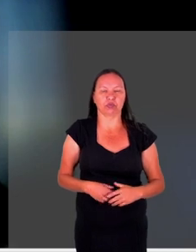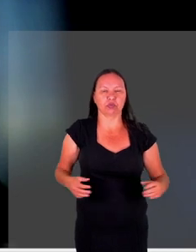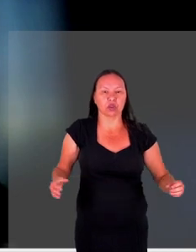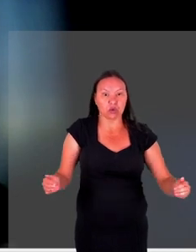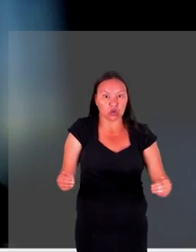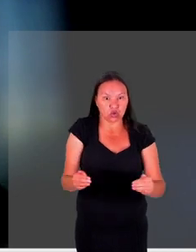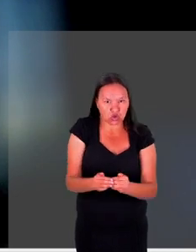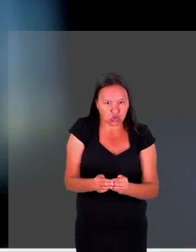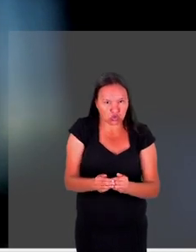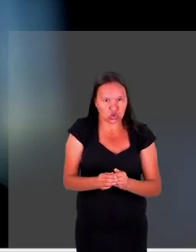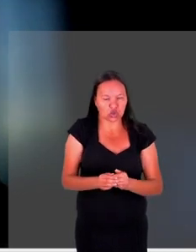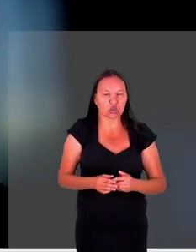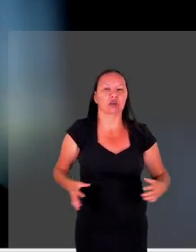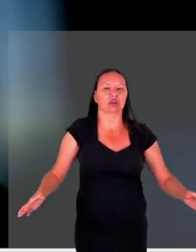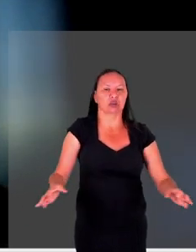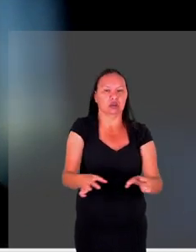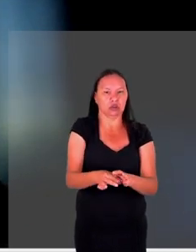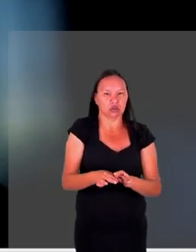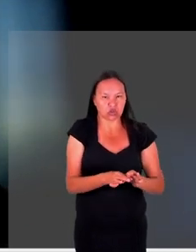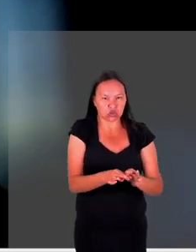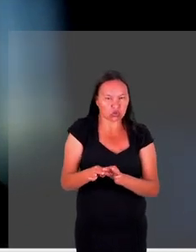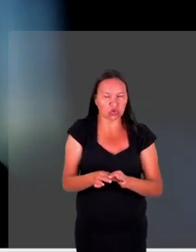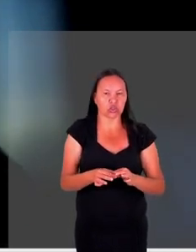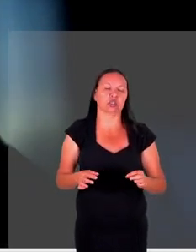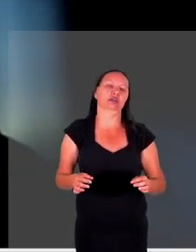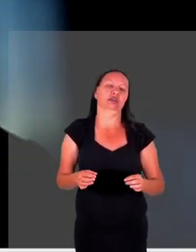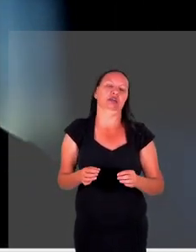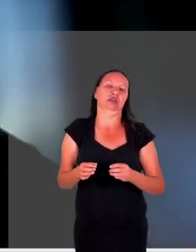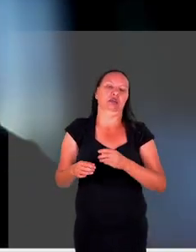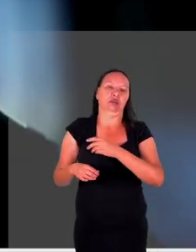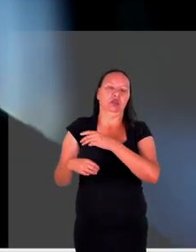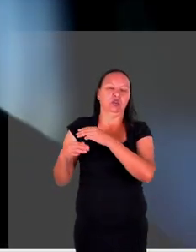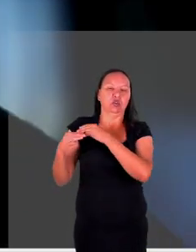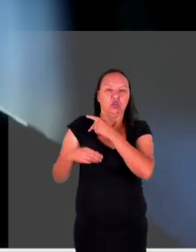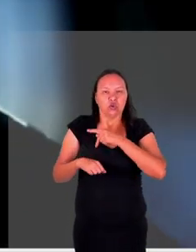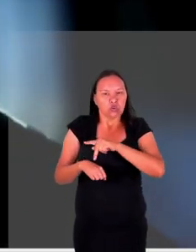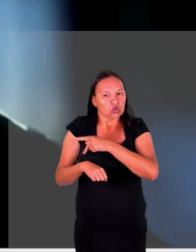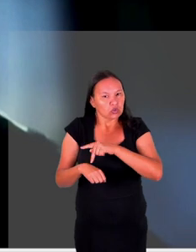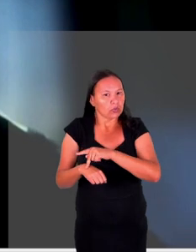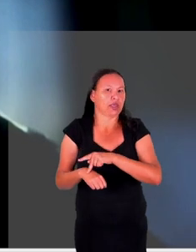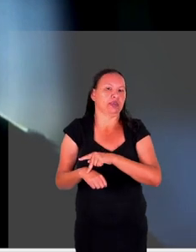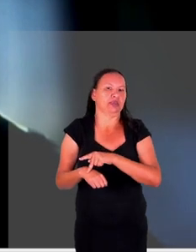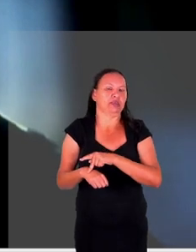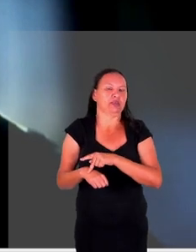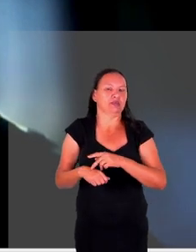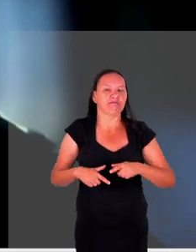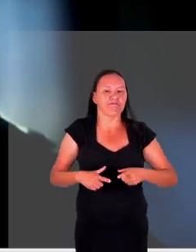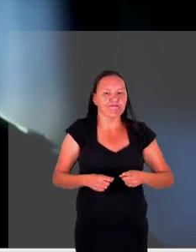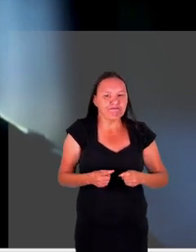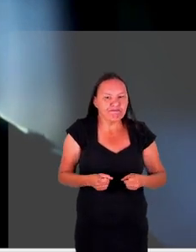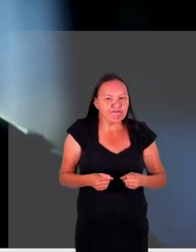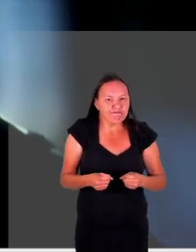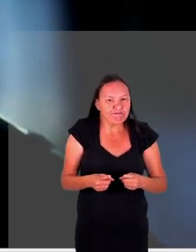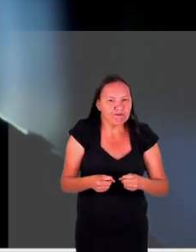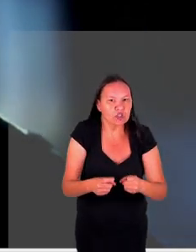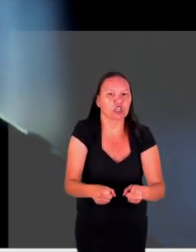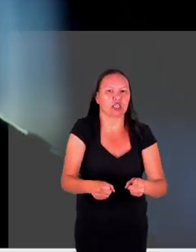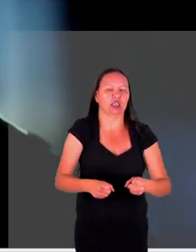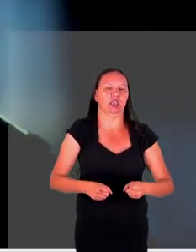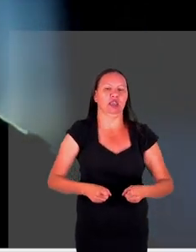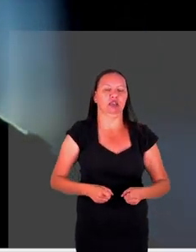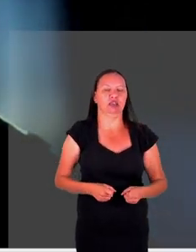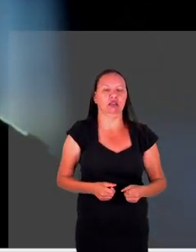exército e país que esteja em guerra não sendo o seu país de origem e aí que a gente já teve casos que eles foram